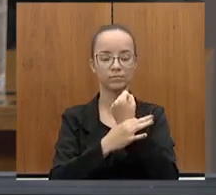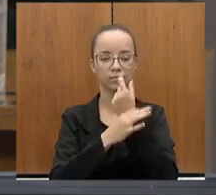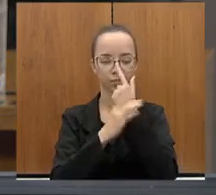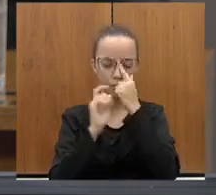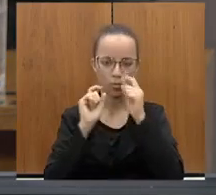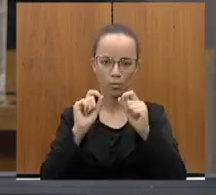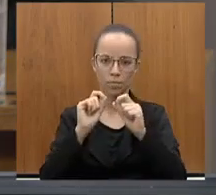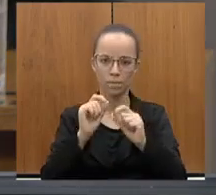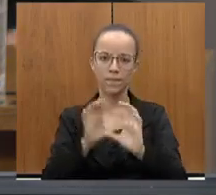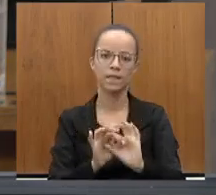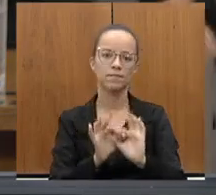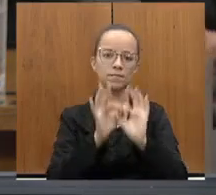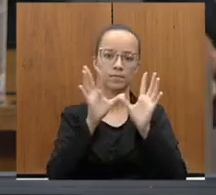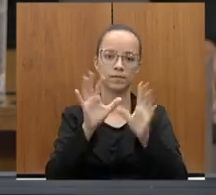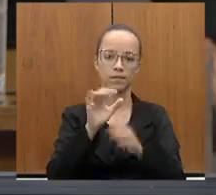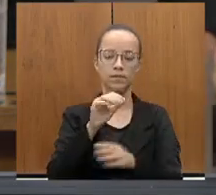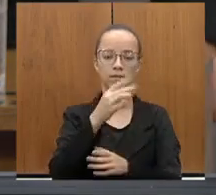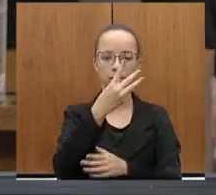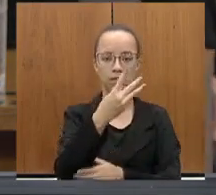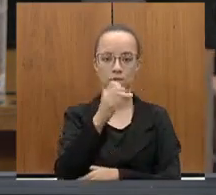a concessão da 381 saia,